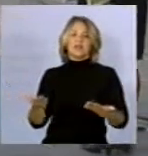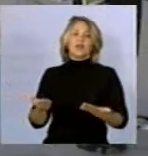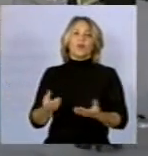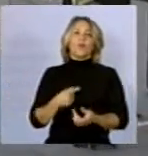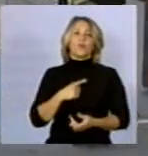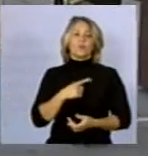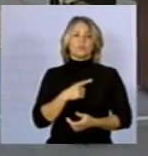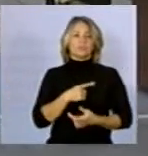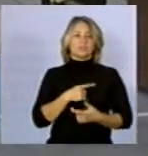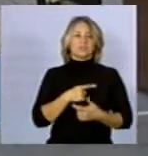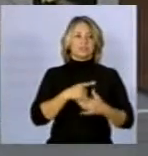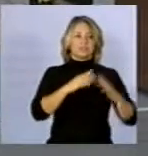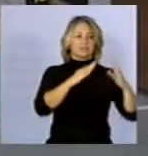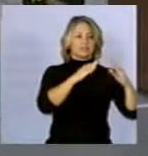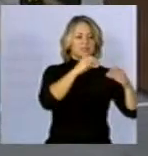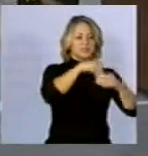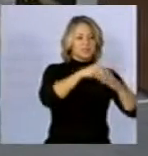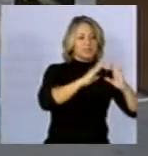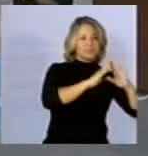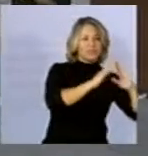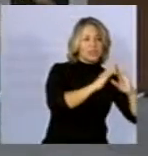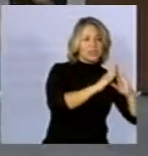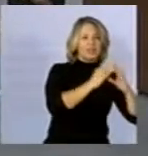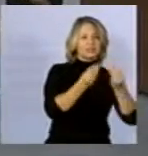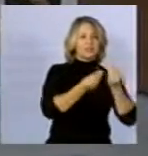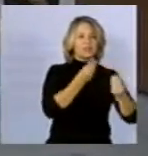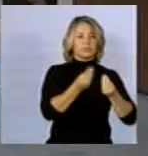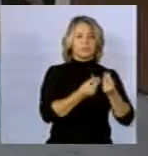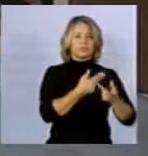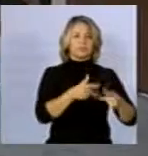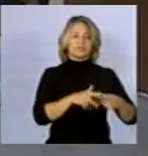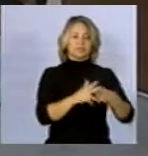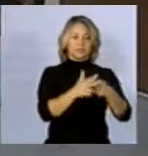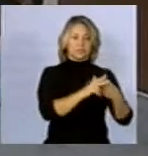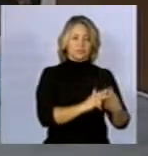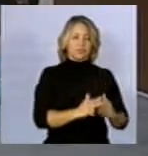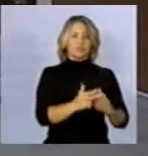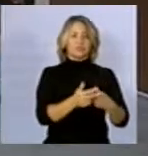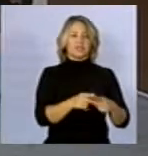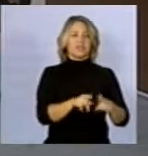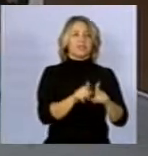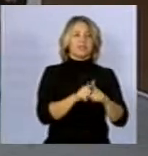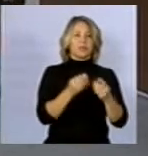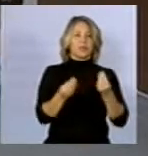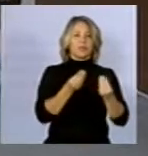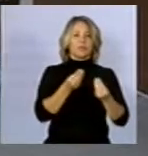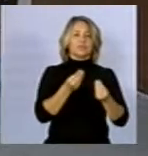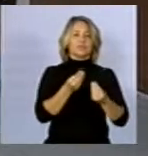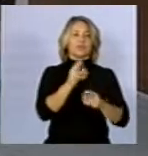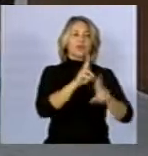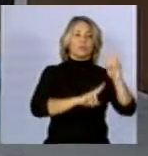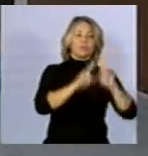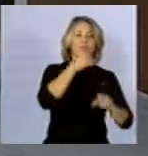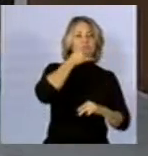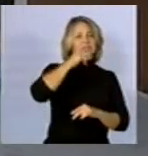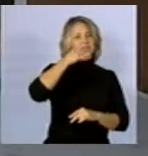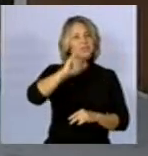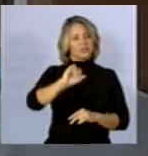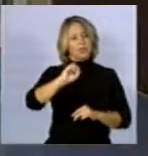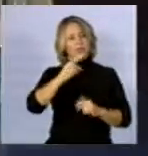12 metros nas residências, e elas são classificadas, as exposições são classificadas de acordo com o consumo de energia, ou por estimação.